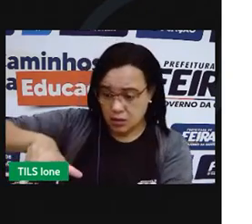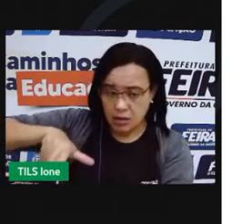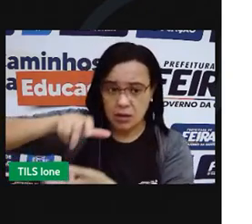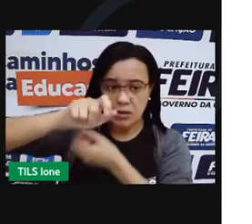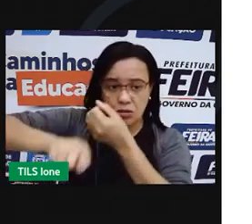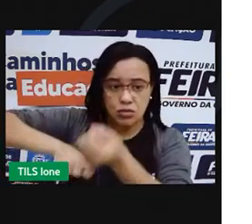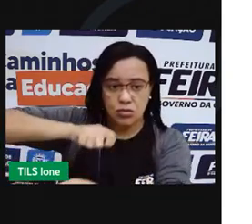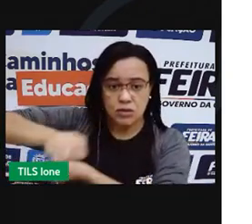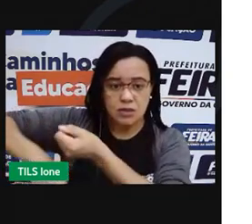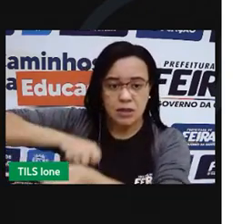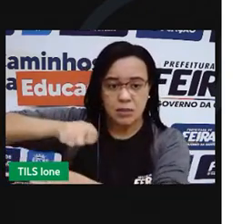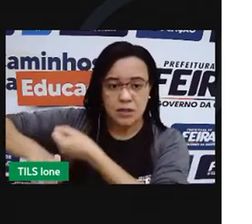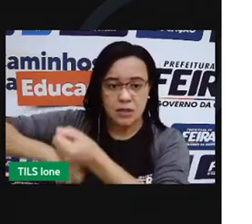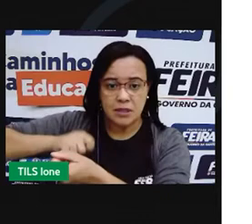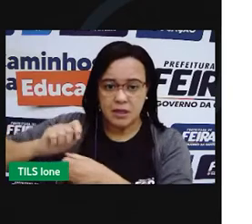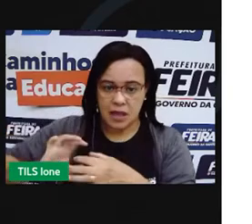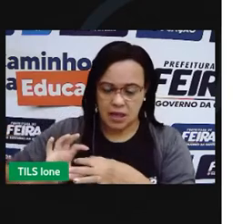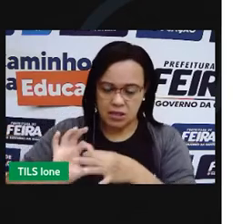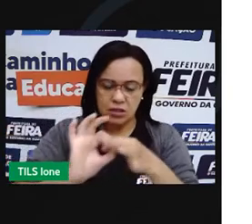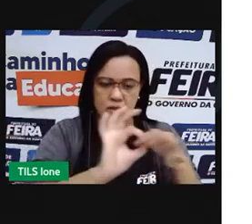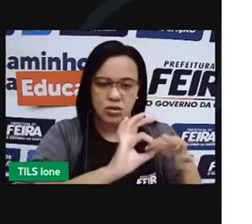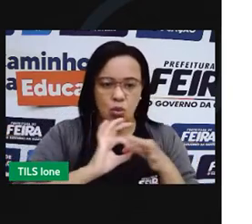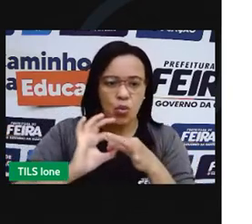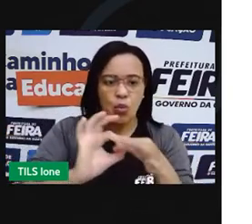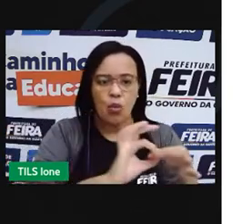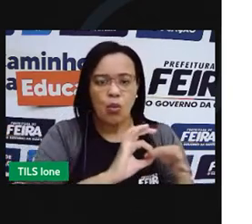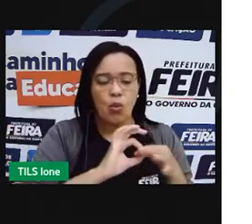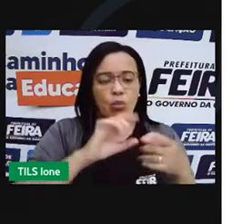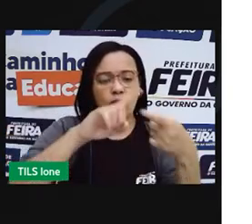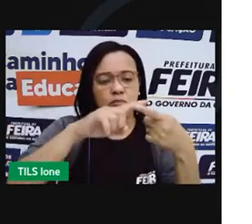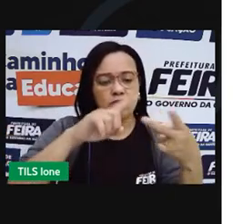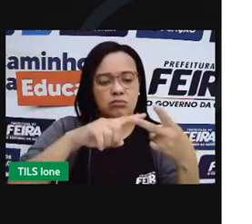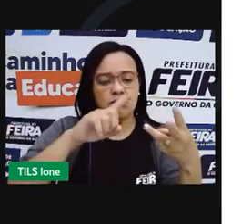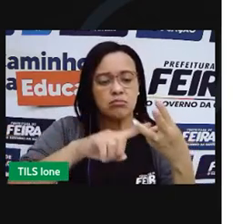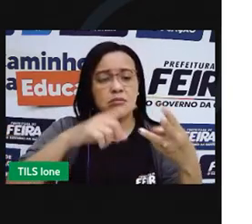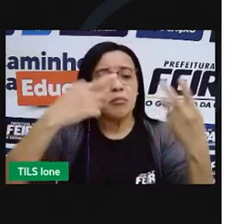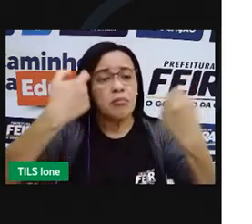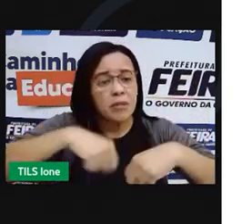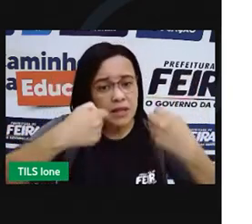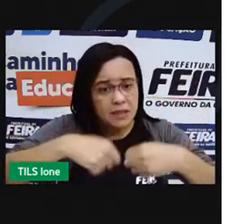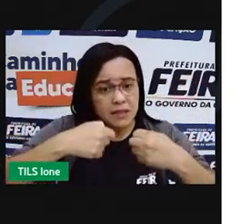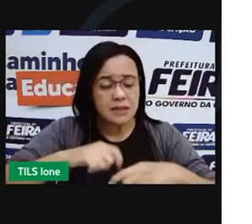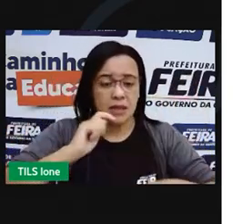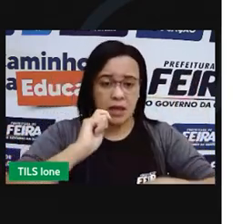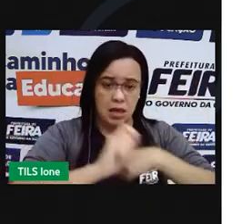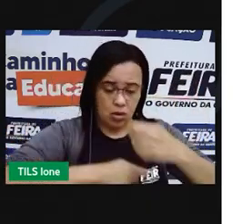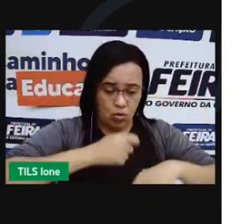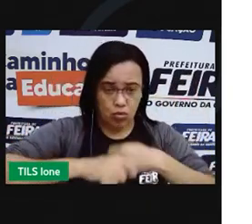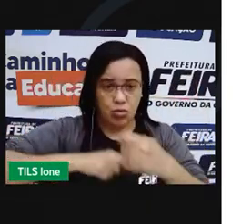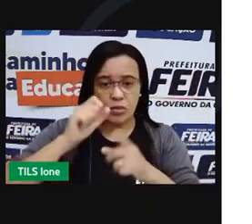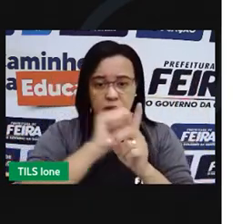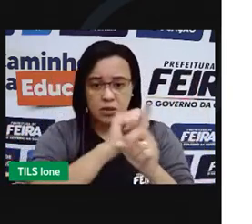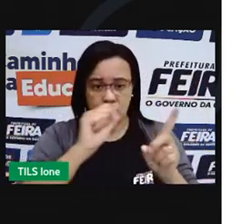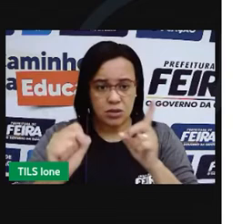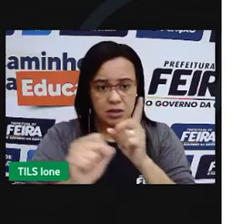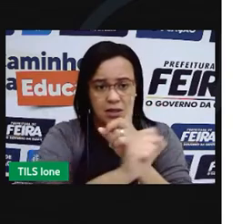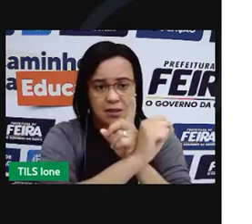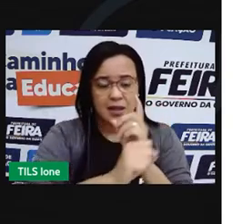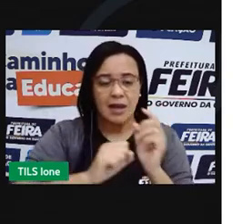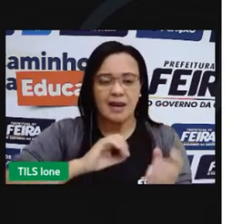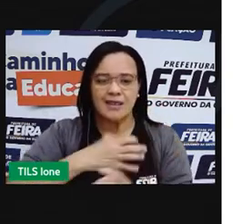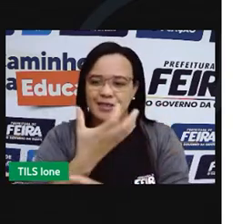junção e equilíbrio entre três pilares, economia, sociedade e meio ambiente,